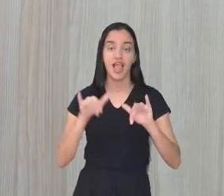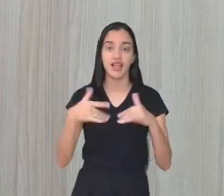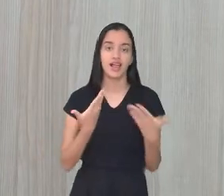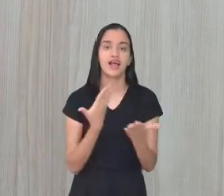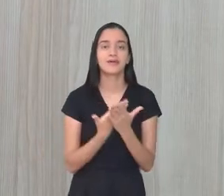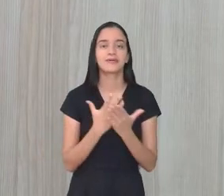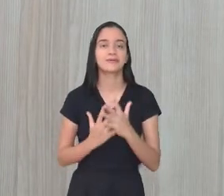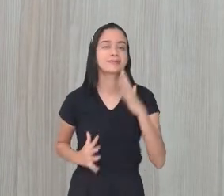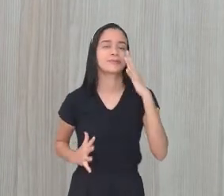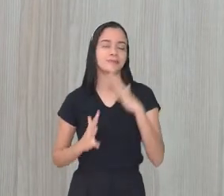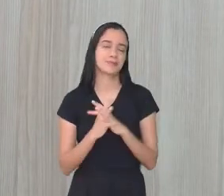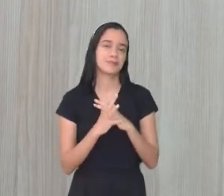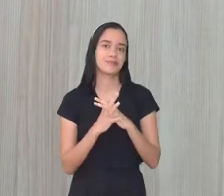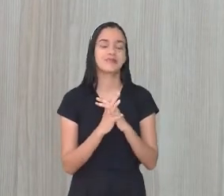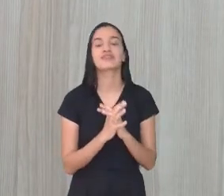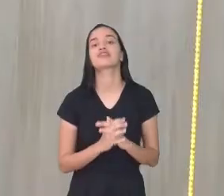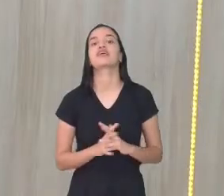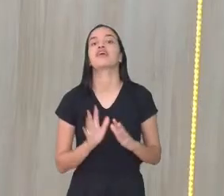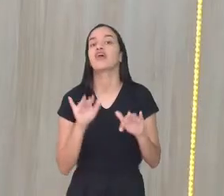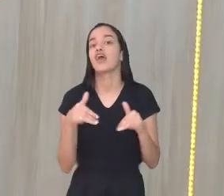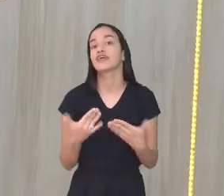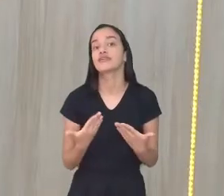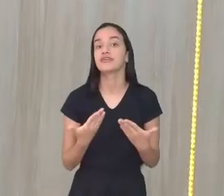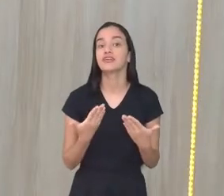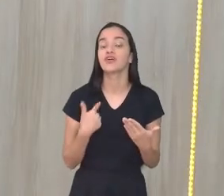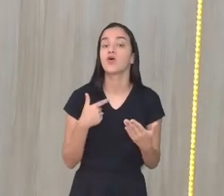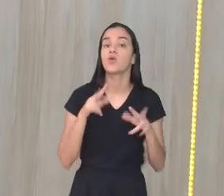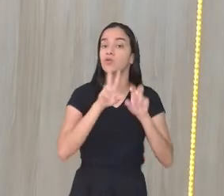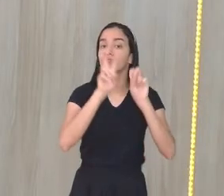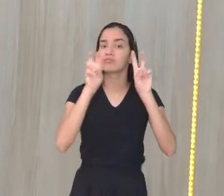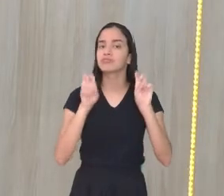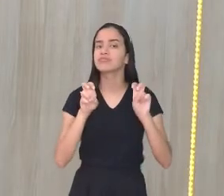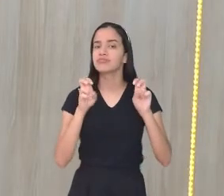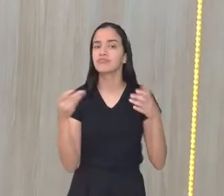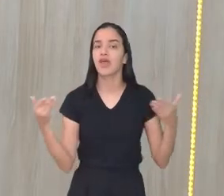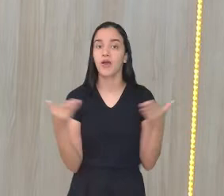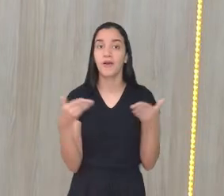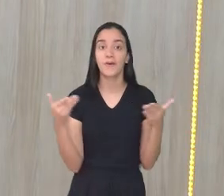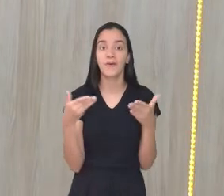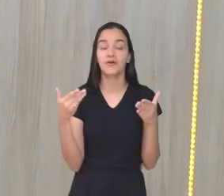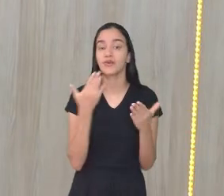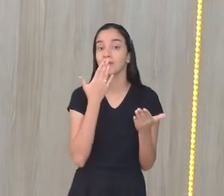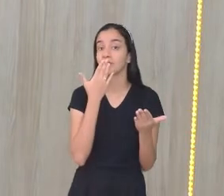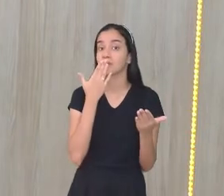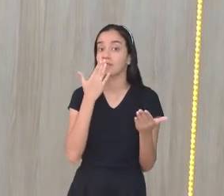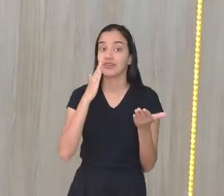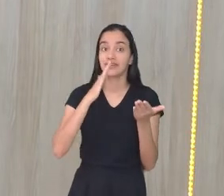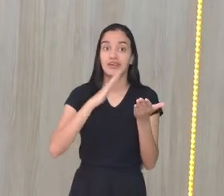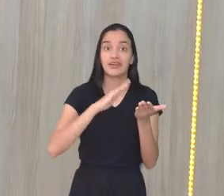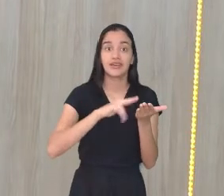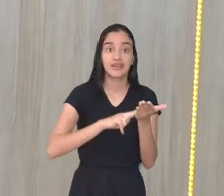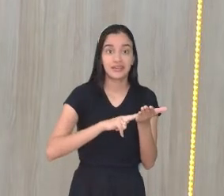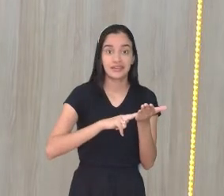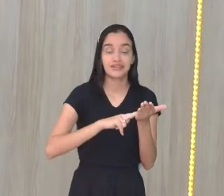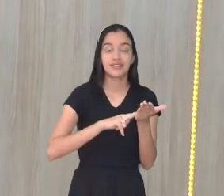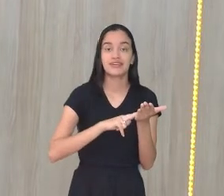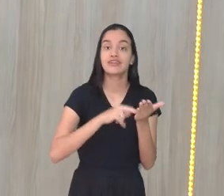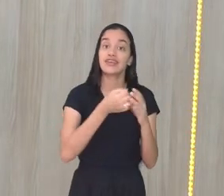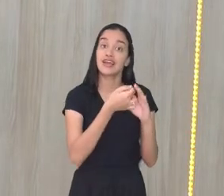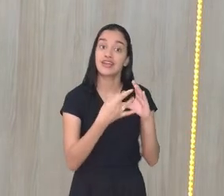aula vai ser massa. Isso, então o tema da nossa aula é carta do leitor e suas